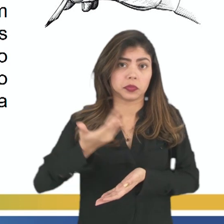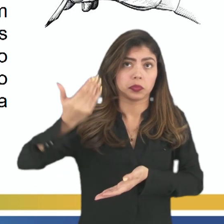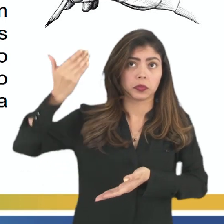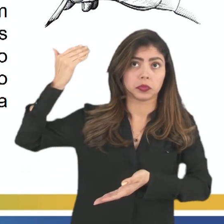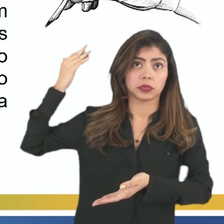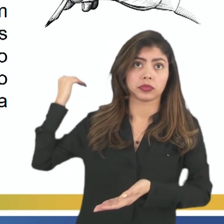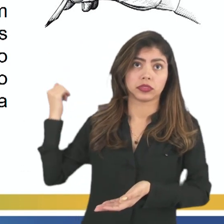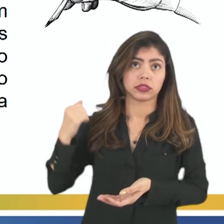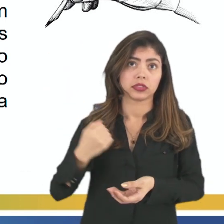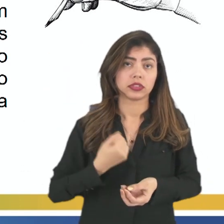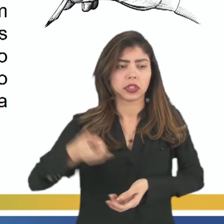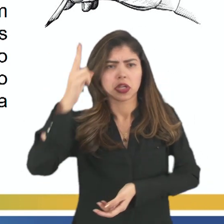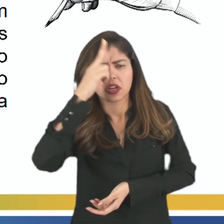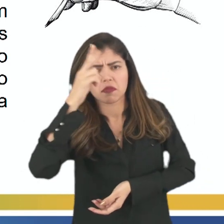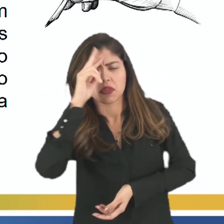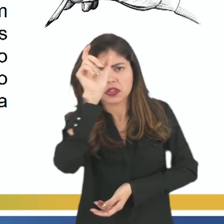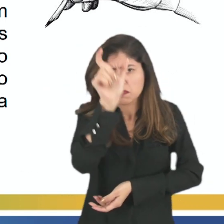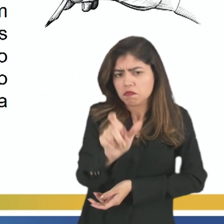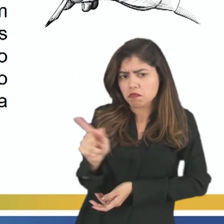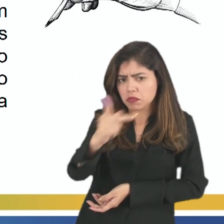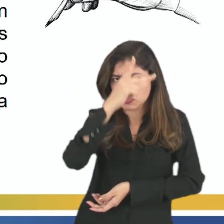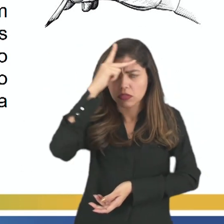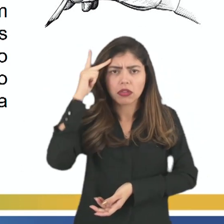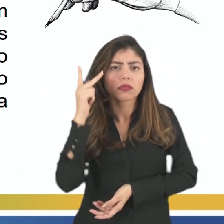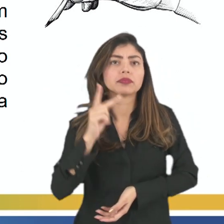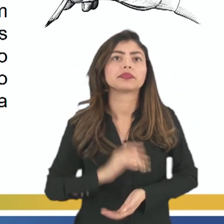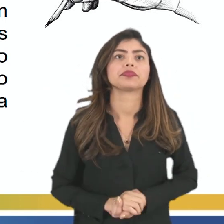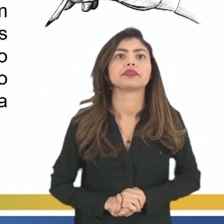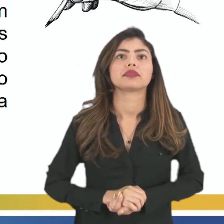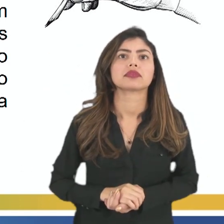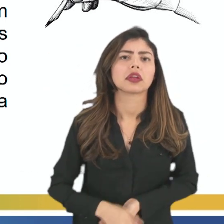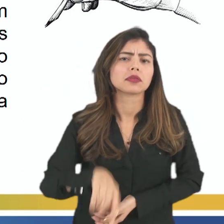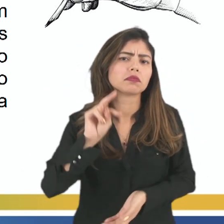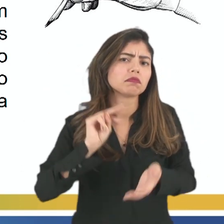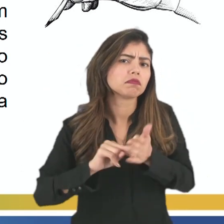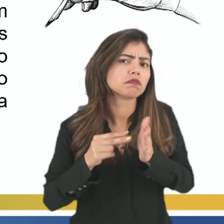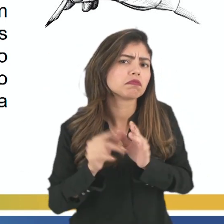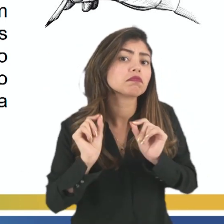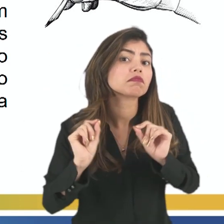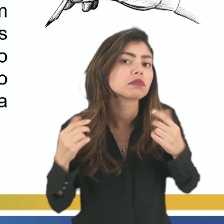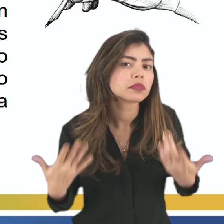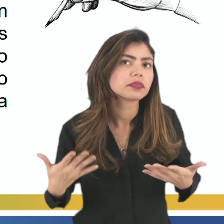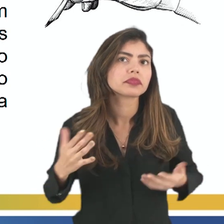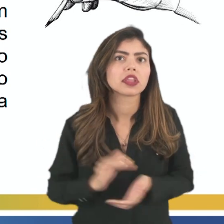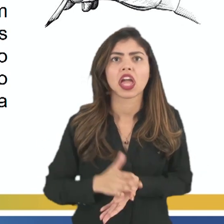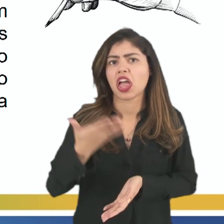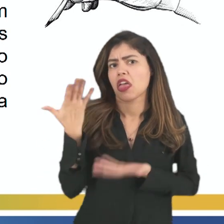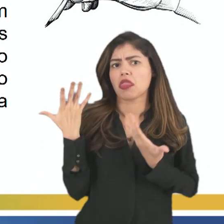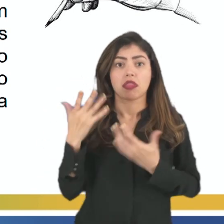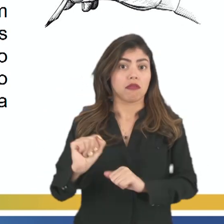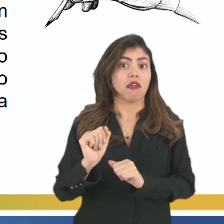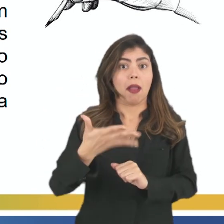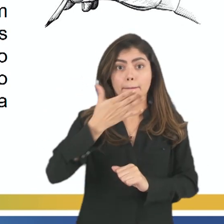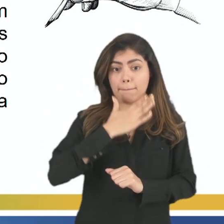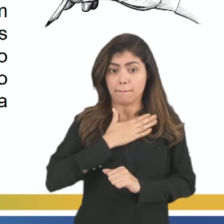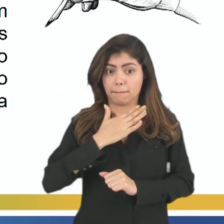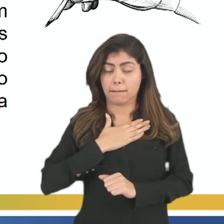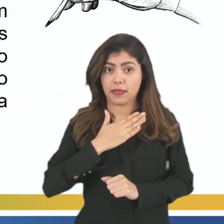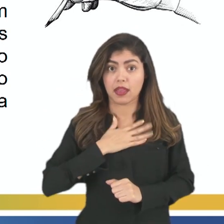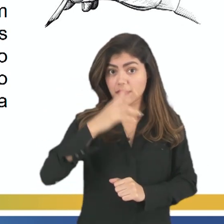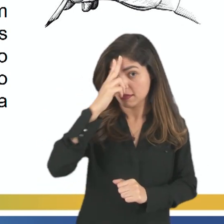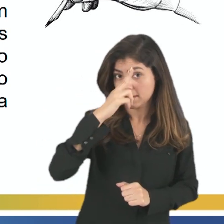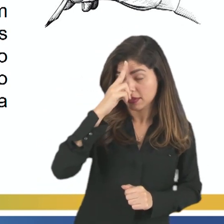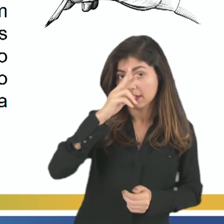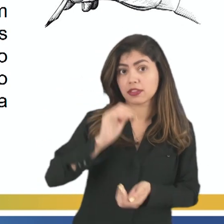época por meio de suas lembranças pessoais. O que é que isso significa dizer? Ah, eu não vou pegar minhas memórias, minhas